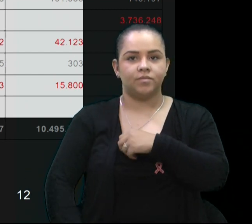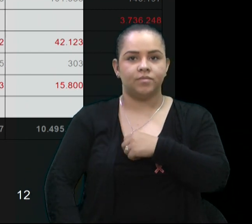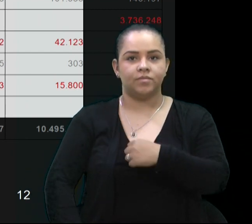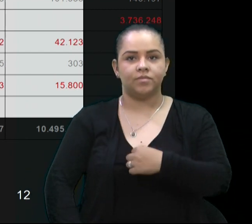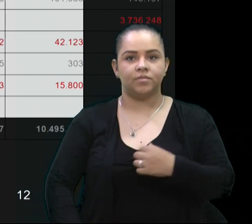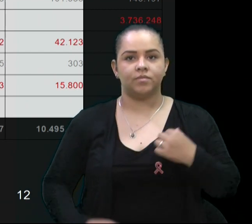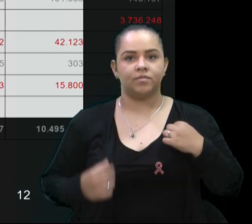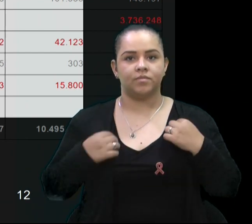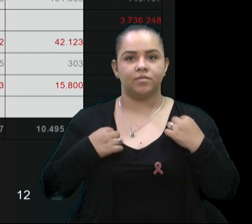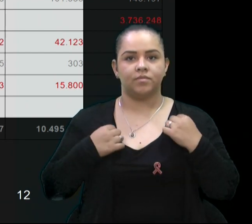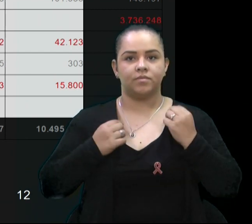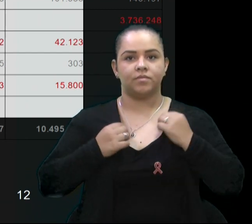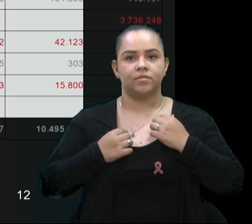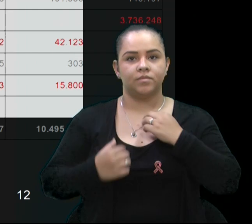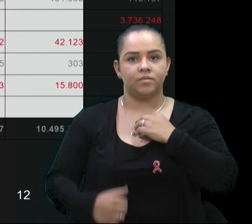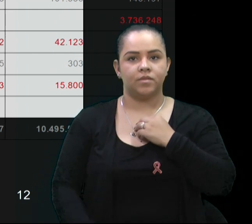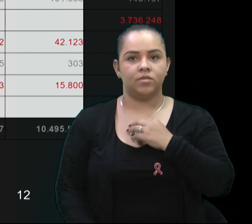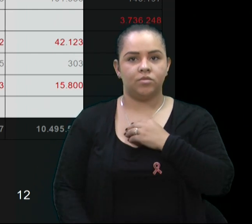A...